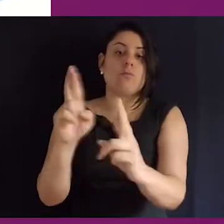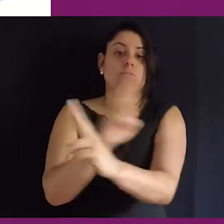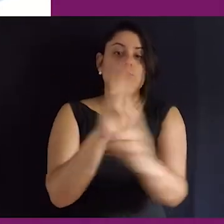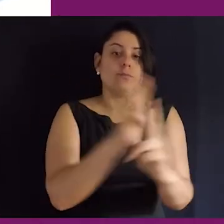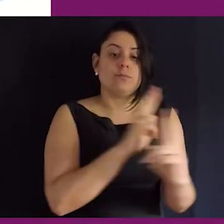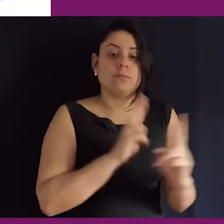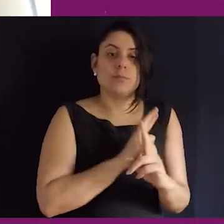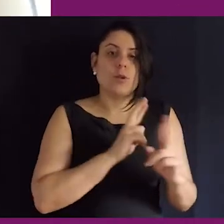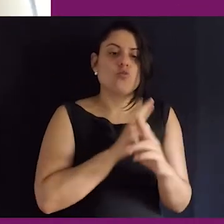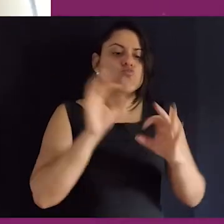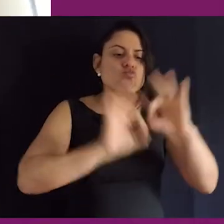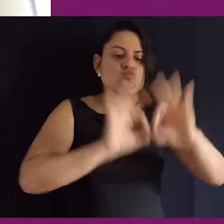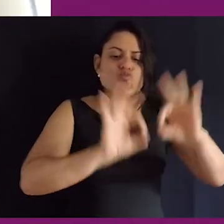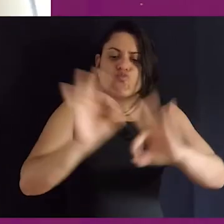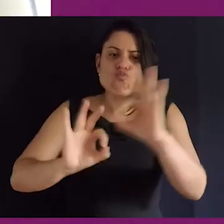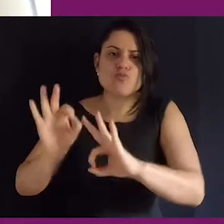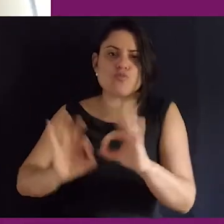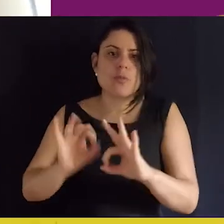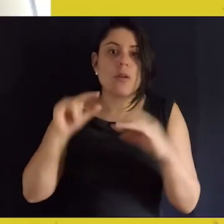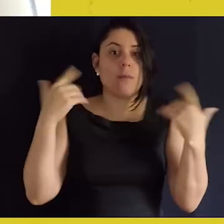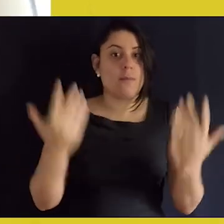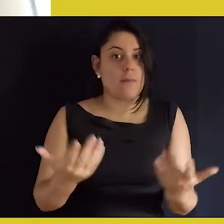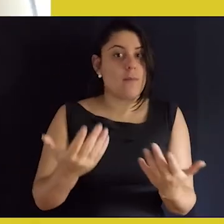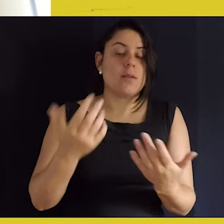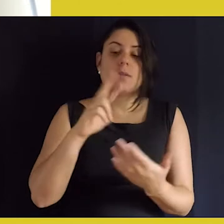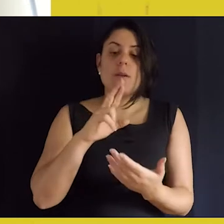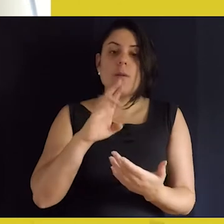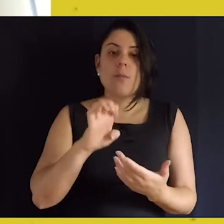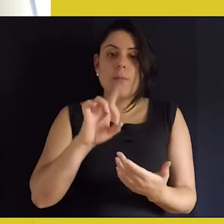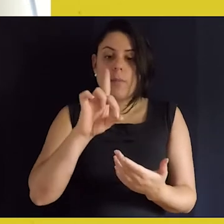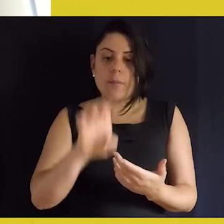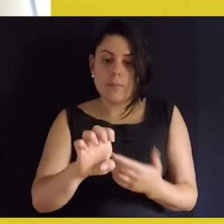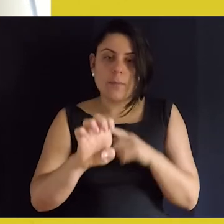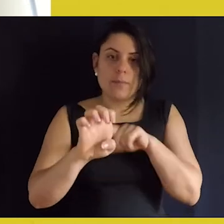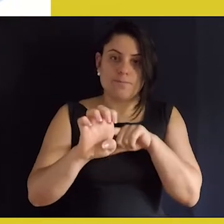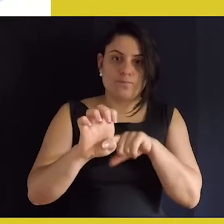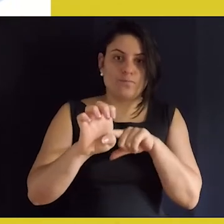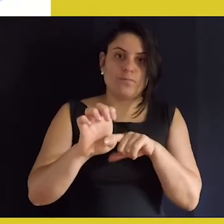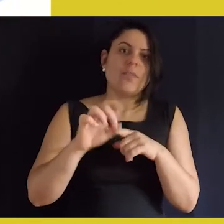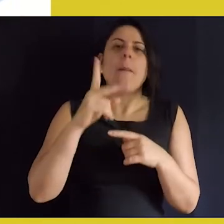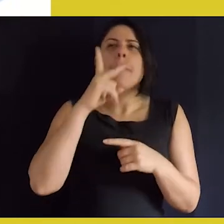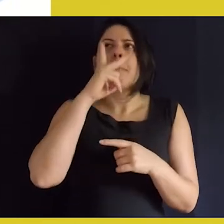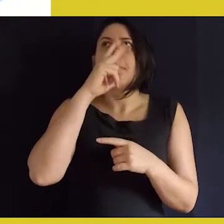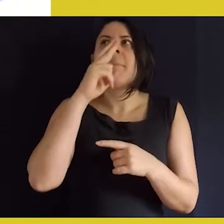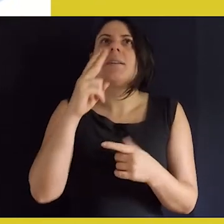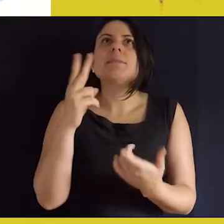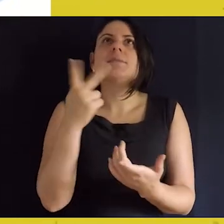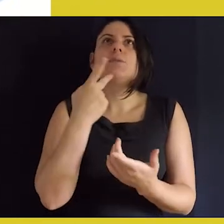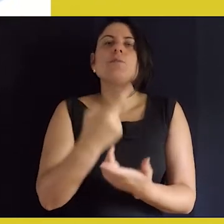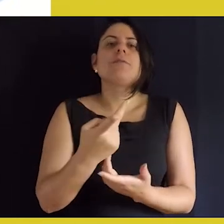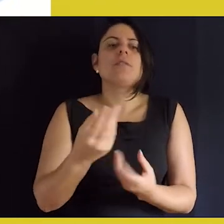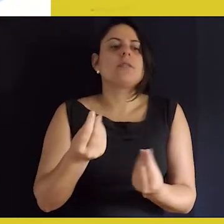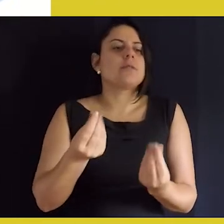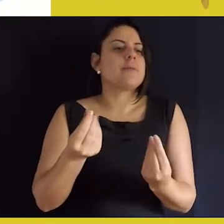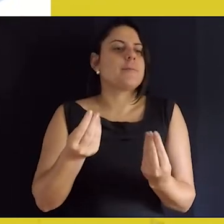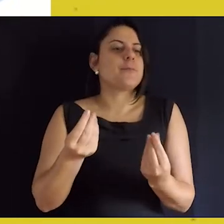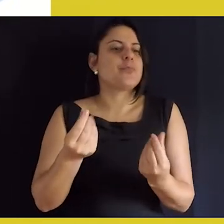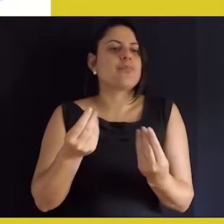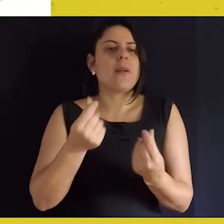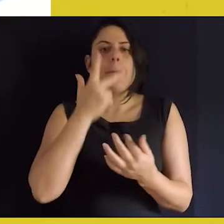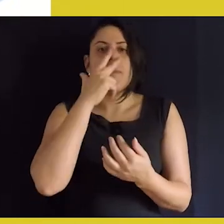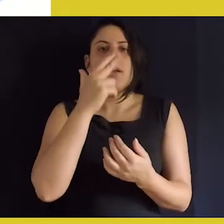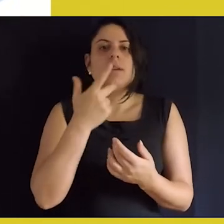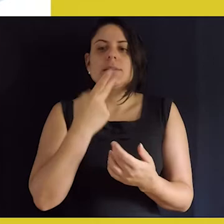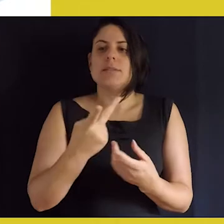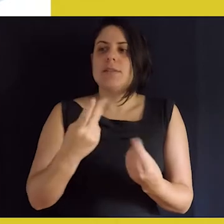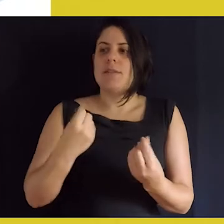instituições, ou seja, ele acaba se relacionando com um conjunto de organizações. Embora essa rede não funcione como a gente imagina,